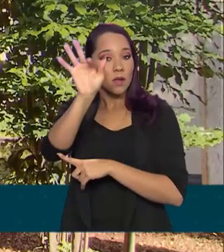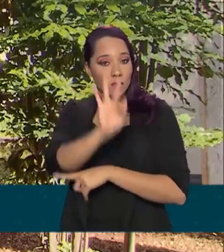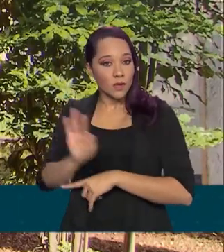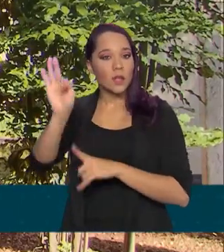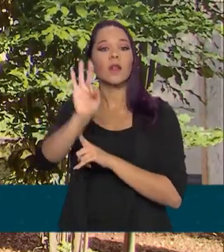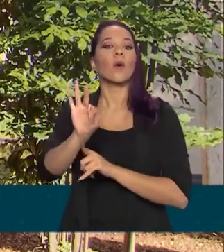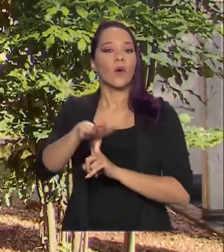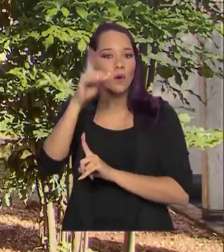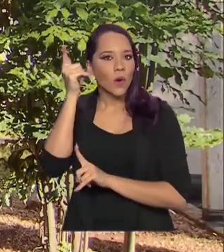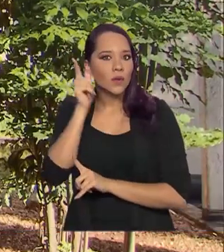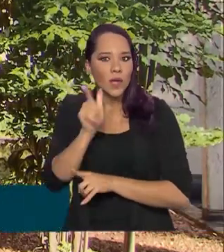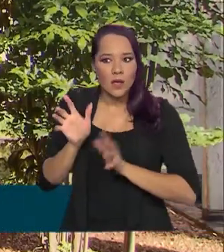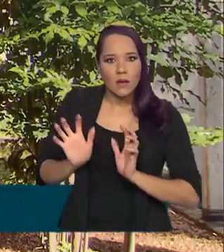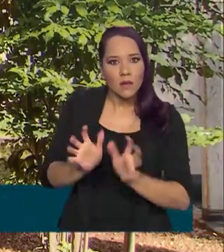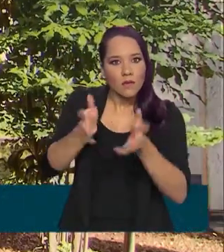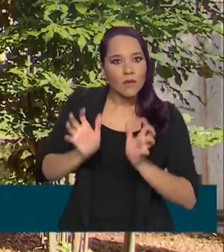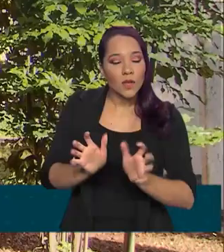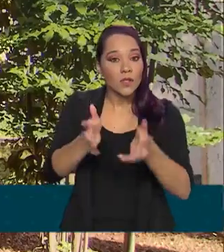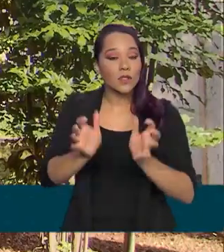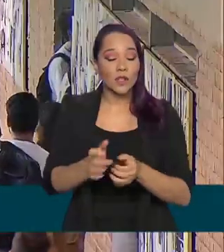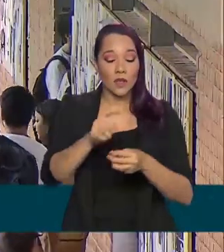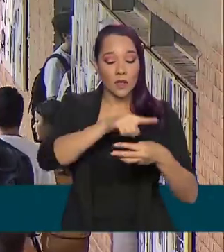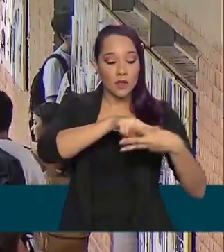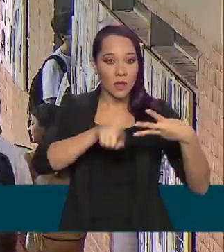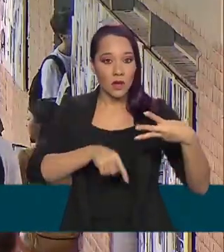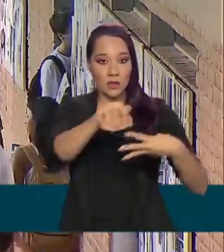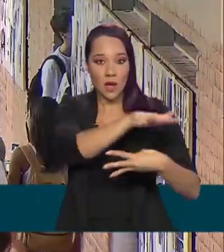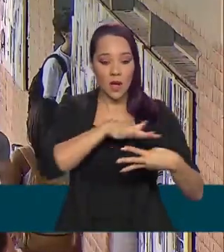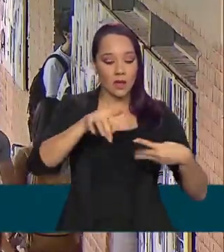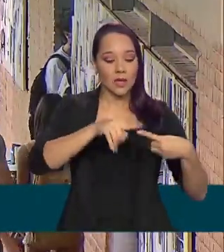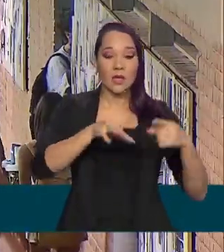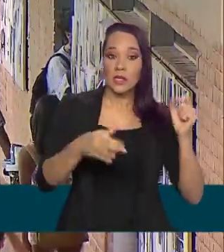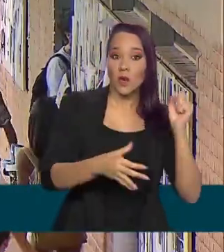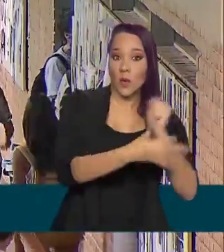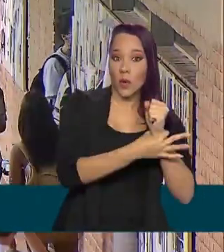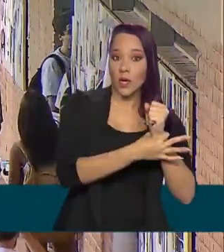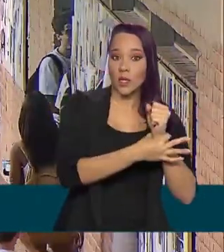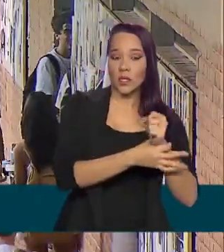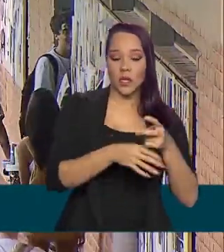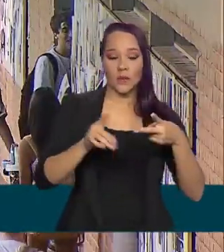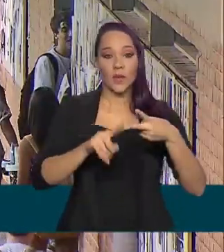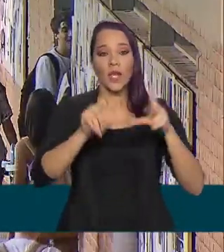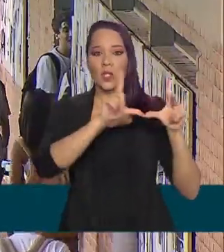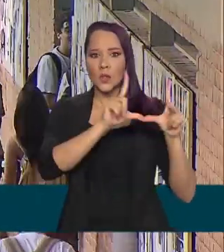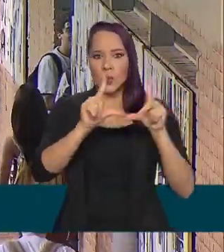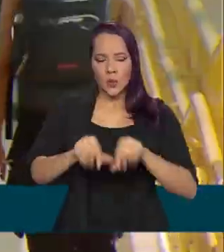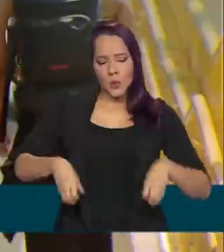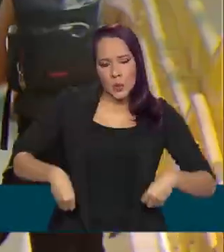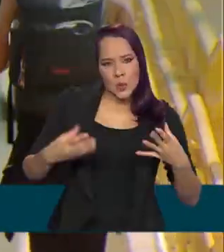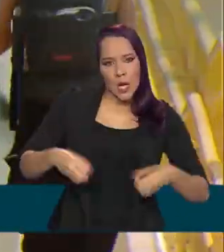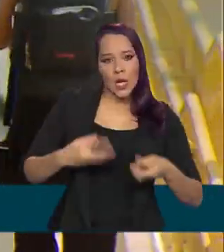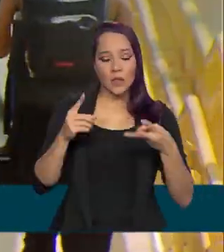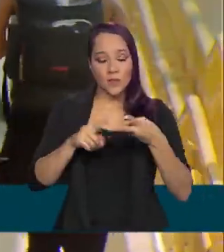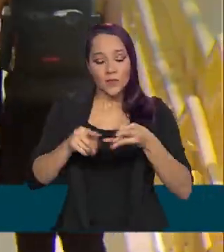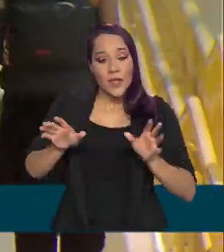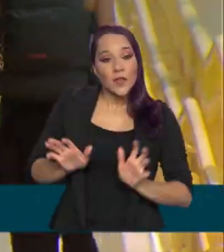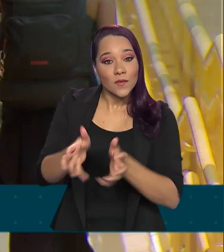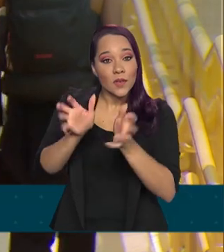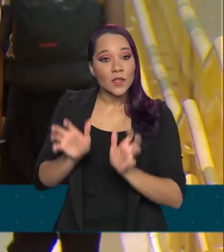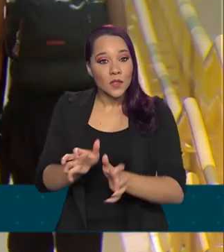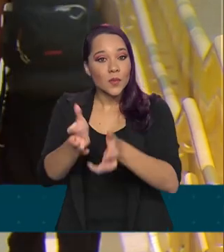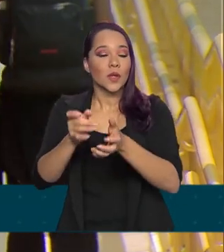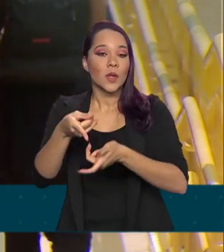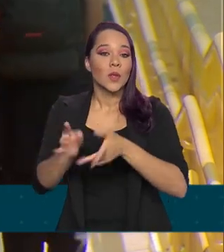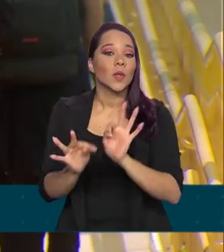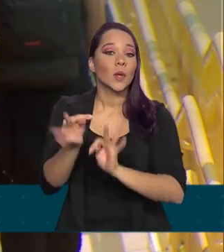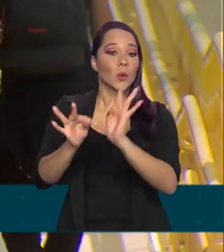possam investir em três áreas. Segurança nos campos, redução de despesas e investimentos para